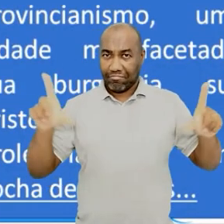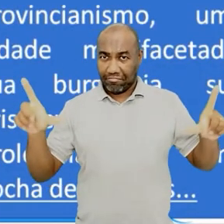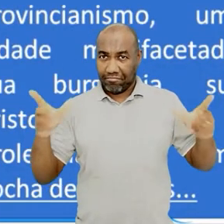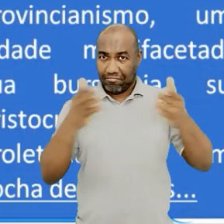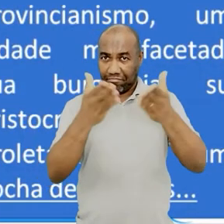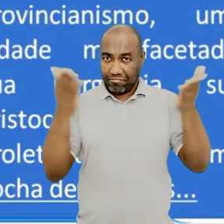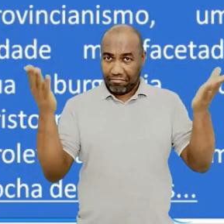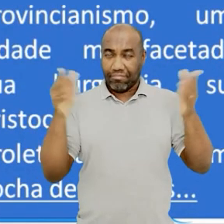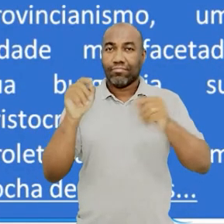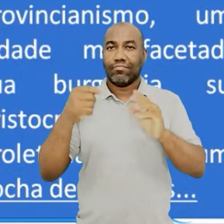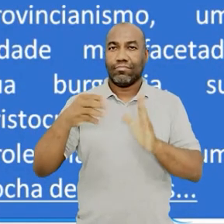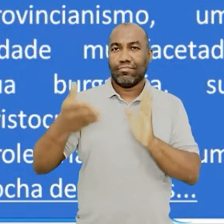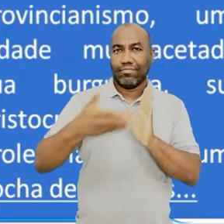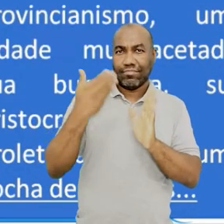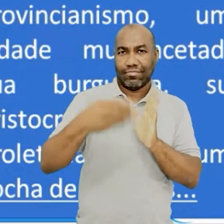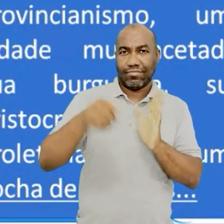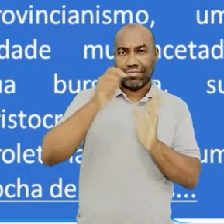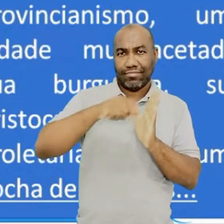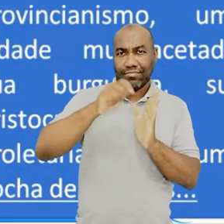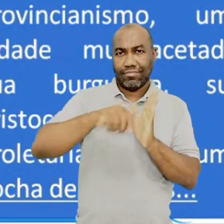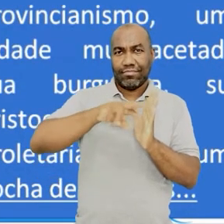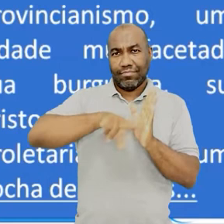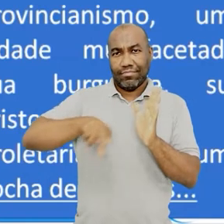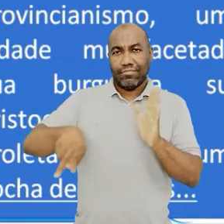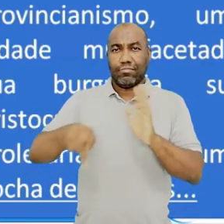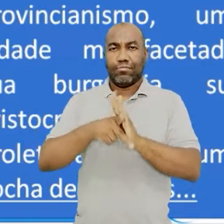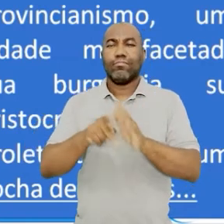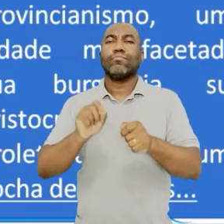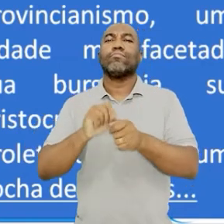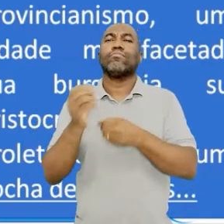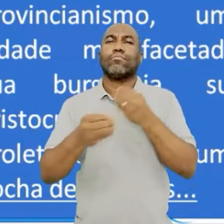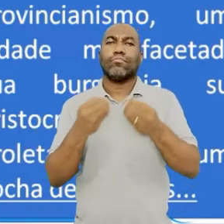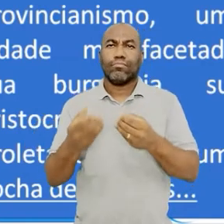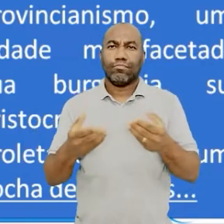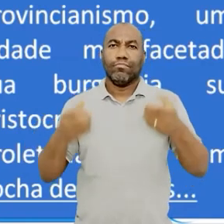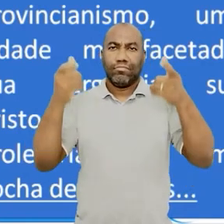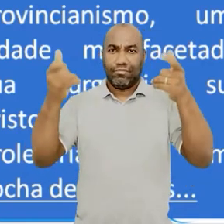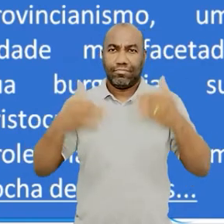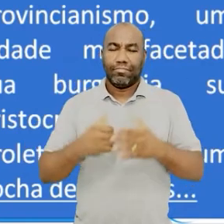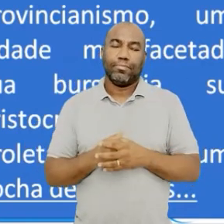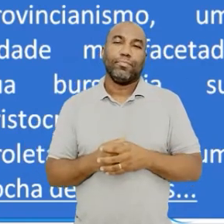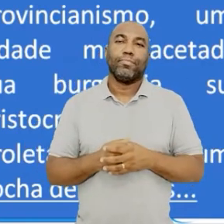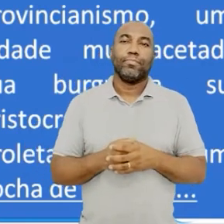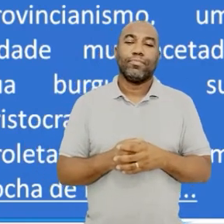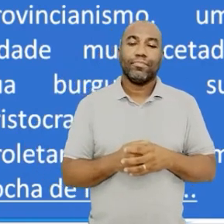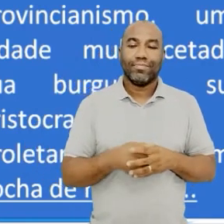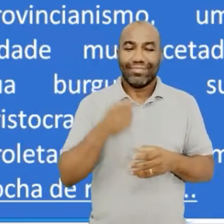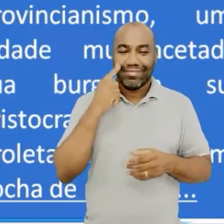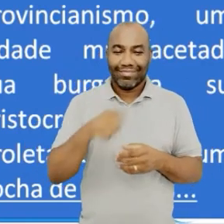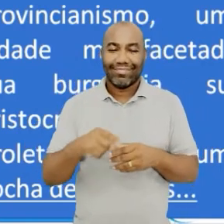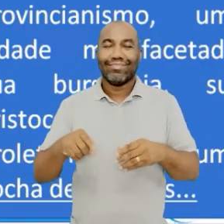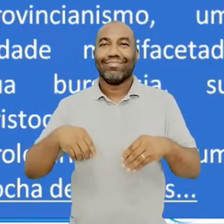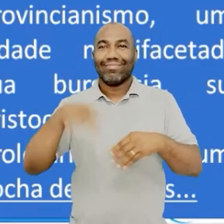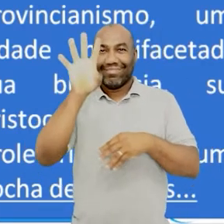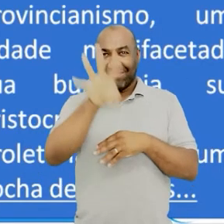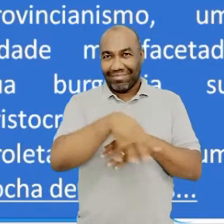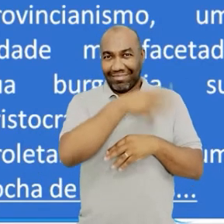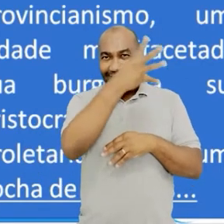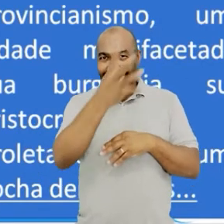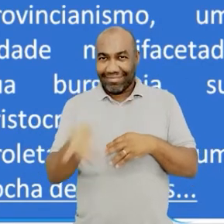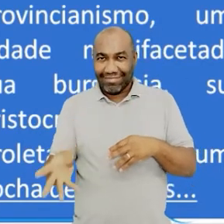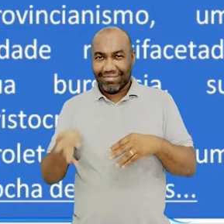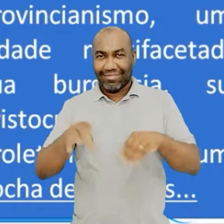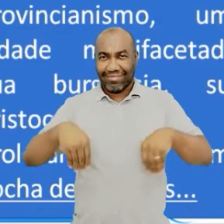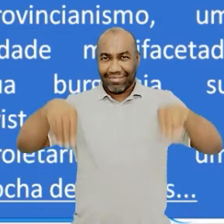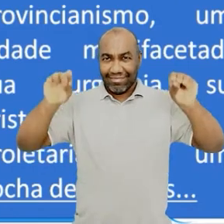o livro Pauliceia Desvairada. Essa coxa de retalho que você pode ver, é como se fosse uma